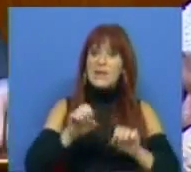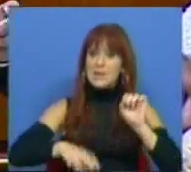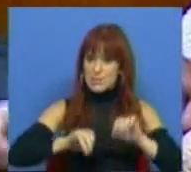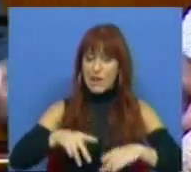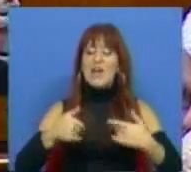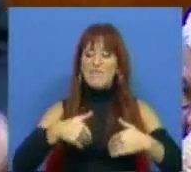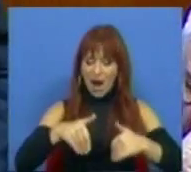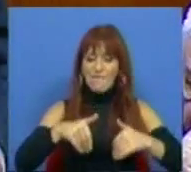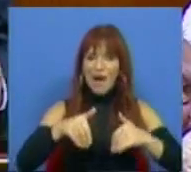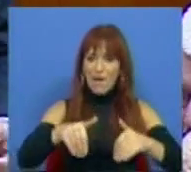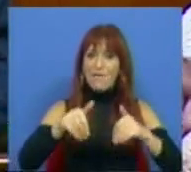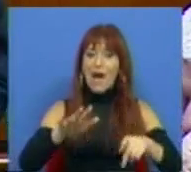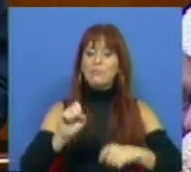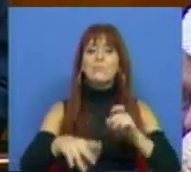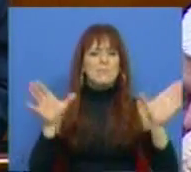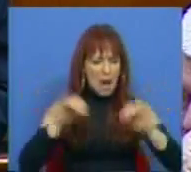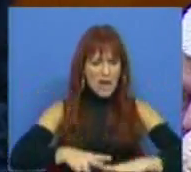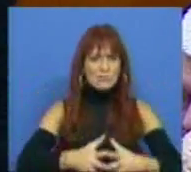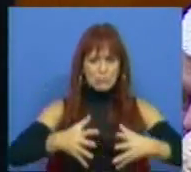acontecer e vai acontecer com cada vez maior intenção.